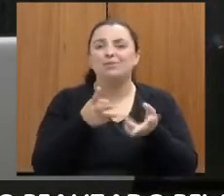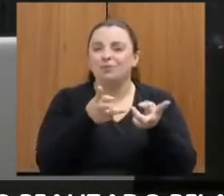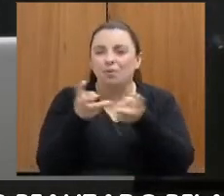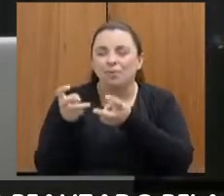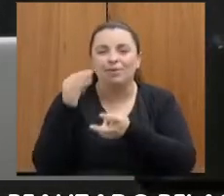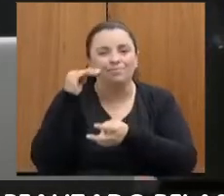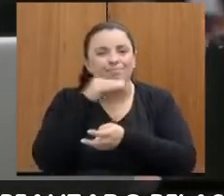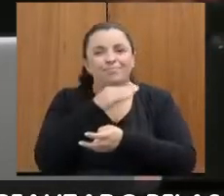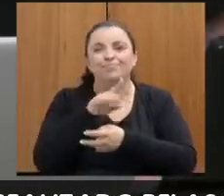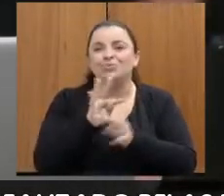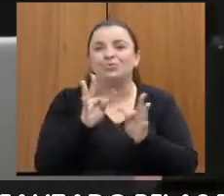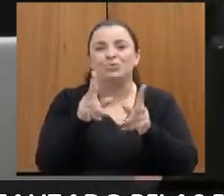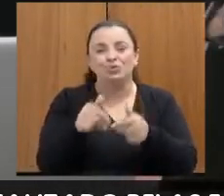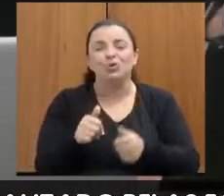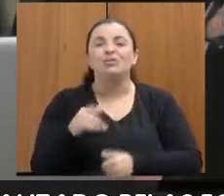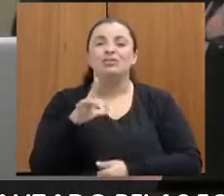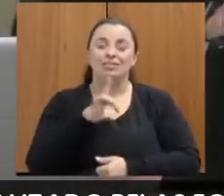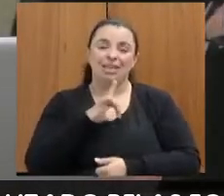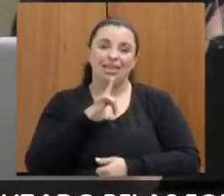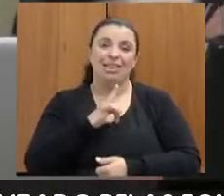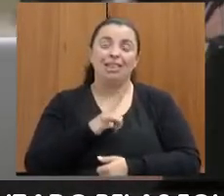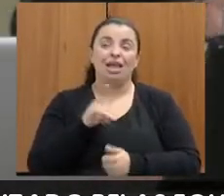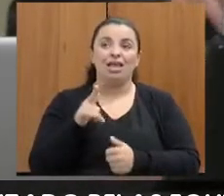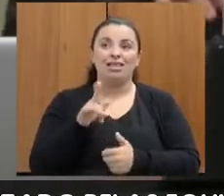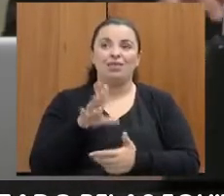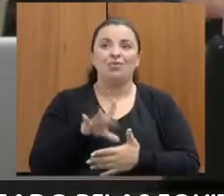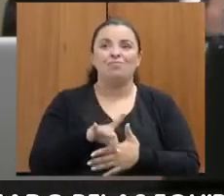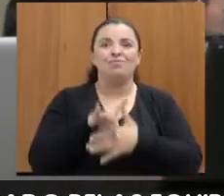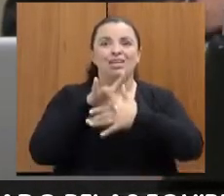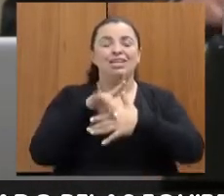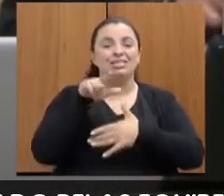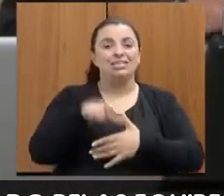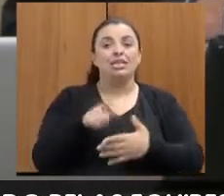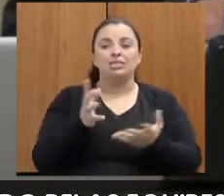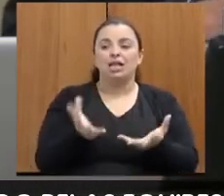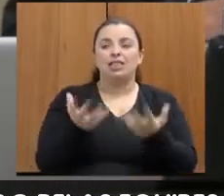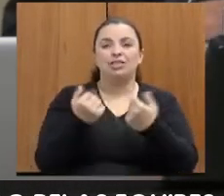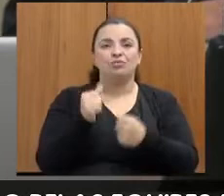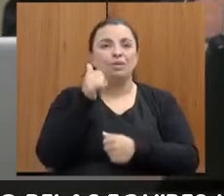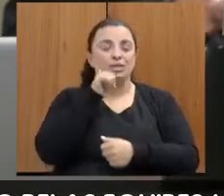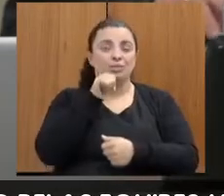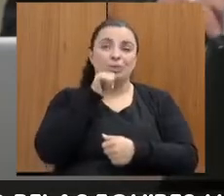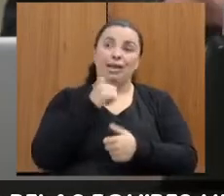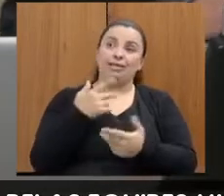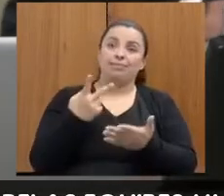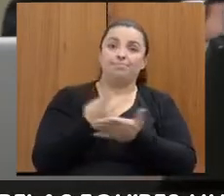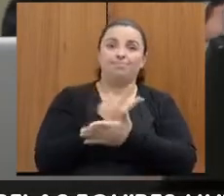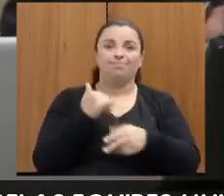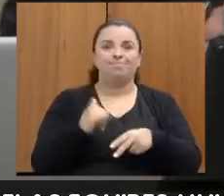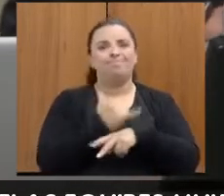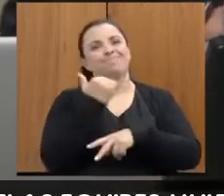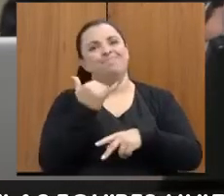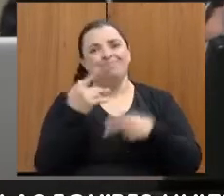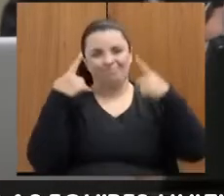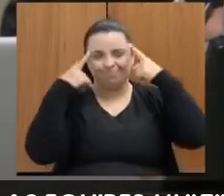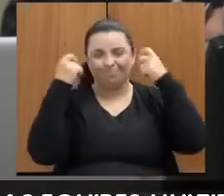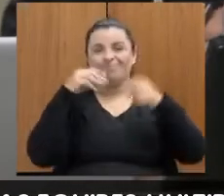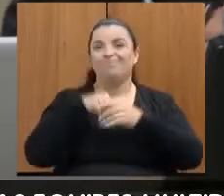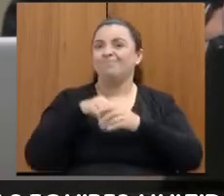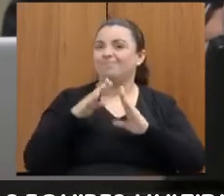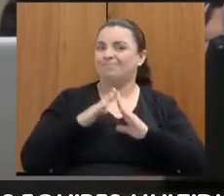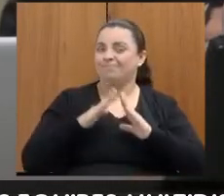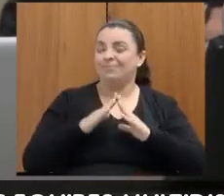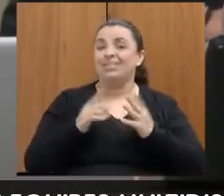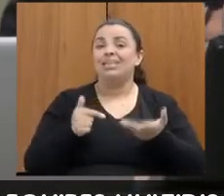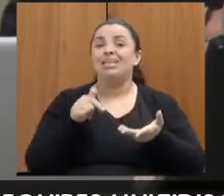vocês que estão na lida direta no atendimento às mulheres vítimas de violência. E esse atendimento